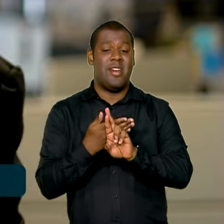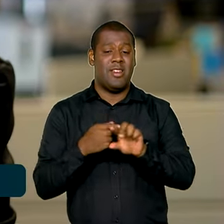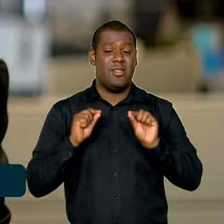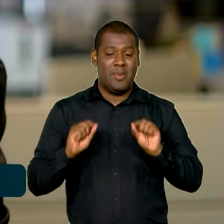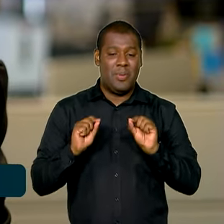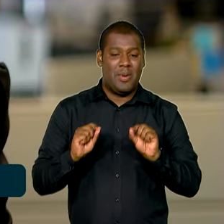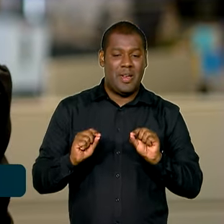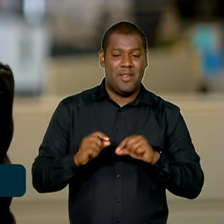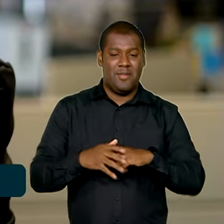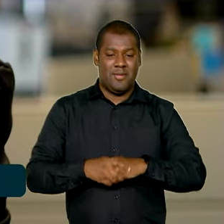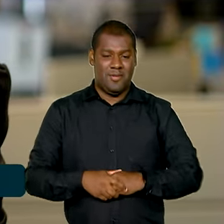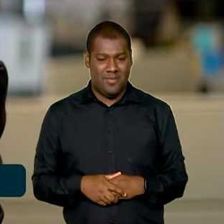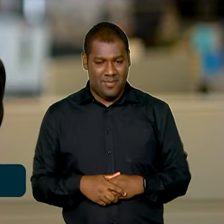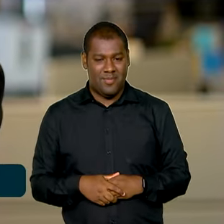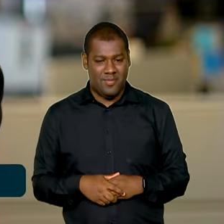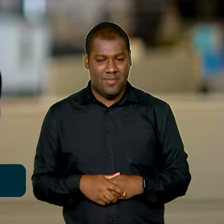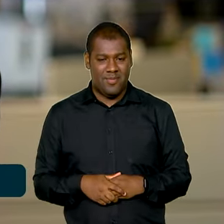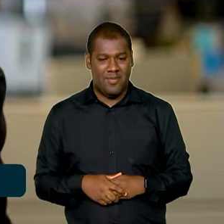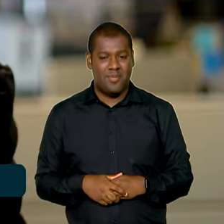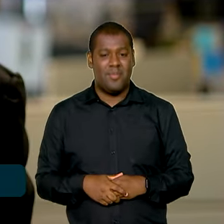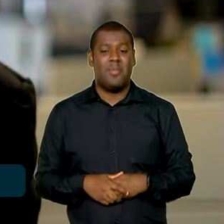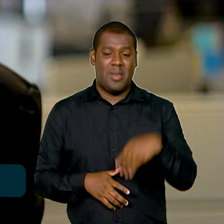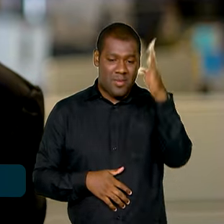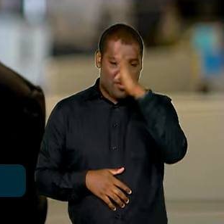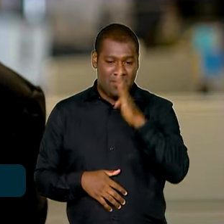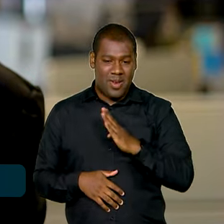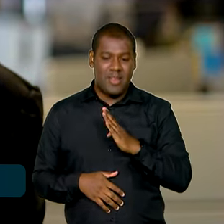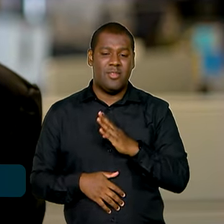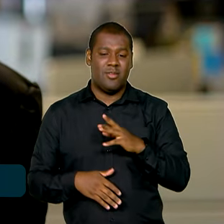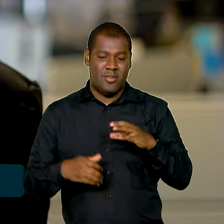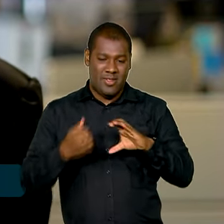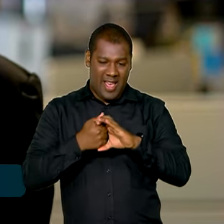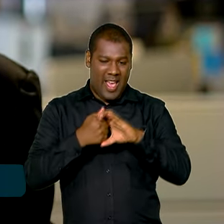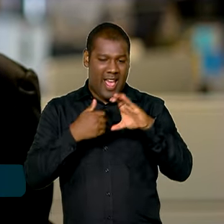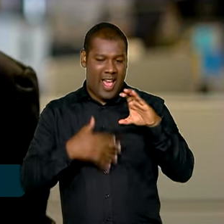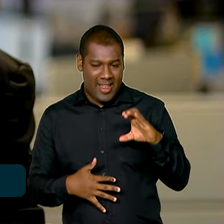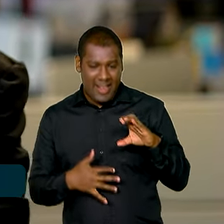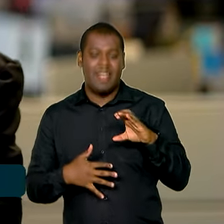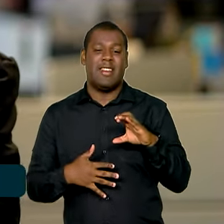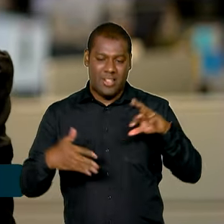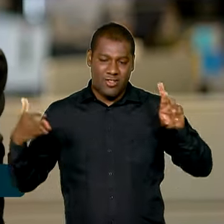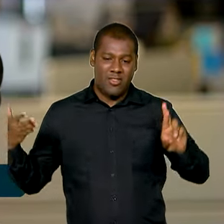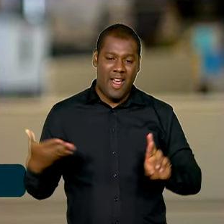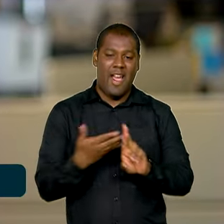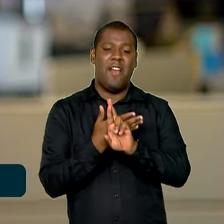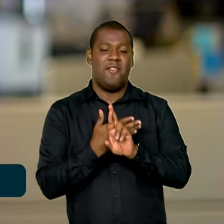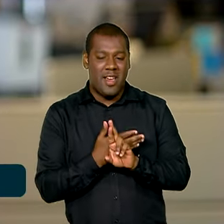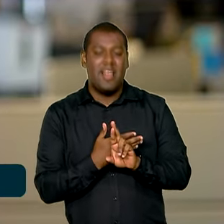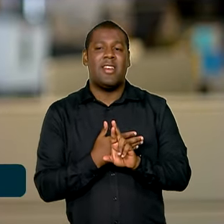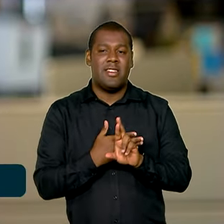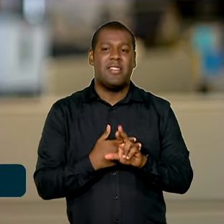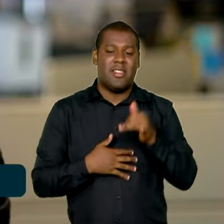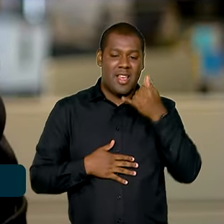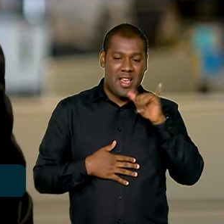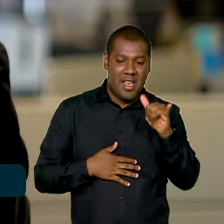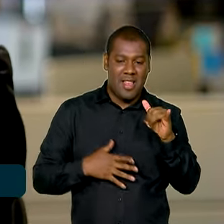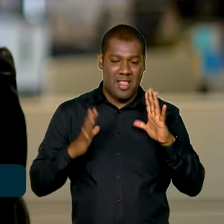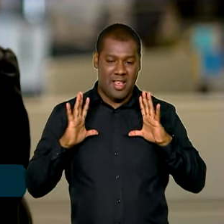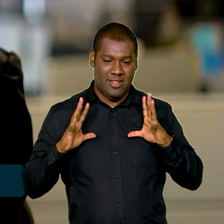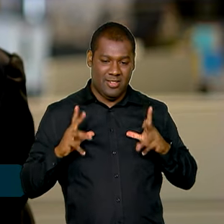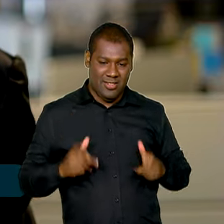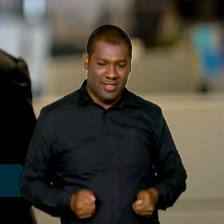como um elemento de forte competitividade para o país. A construção dinâmica desse processo